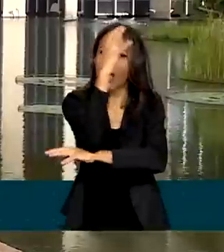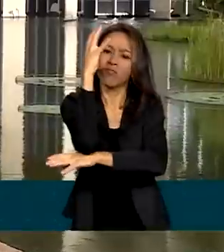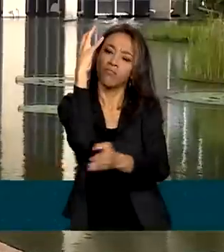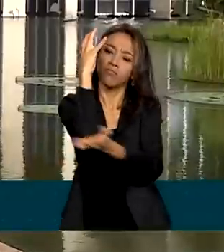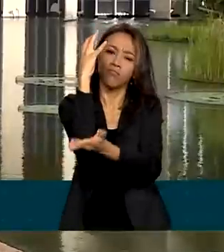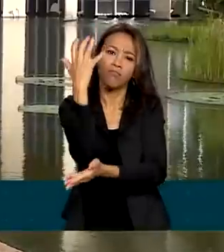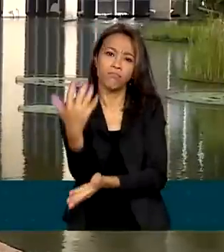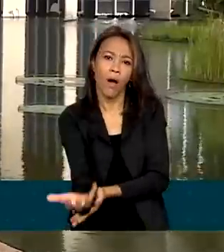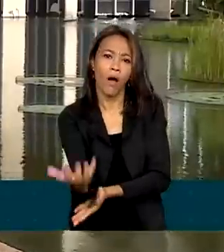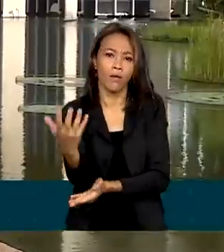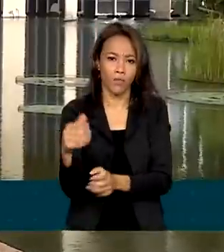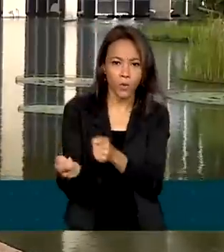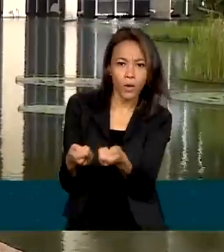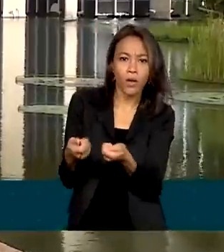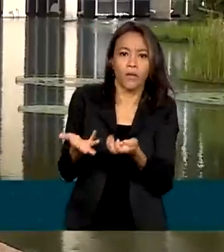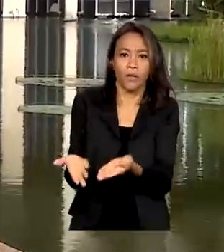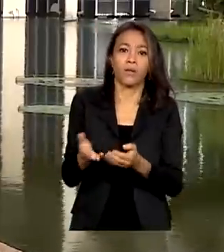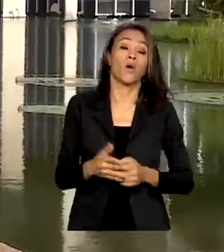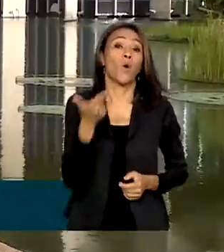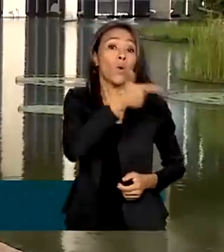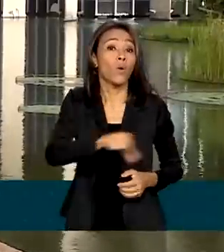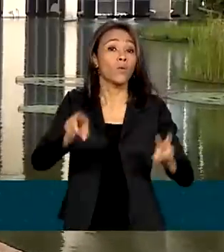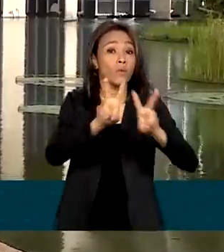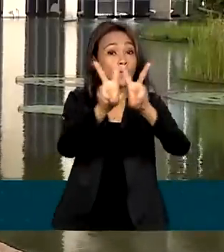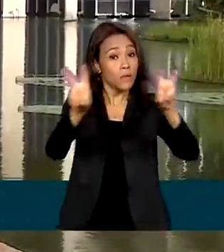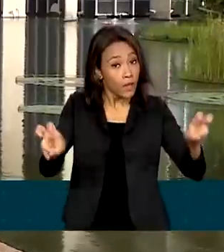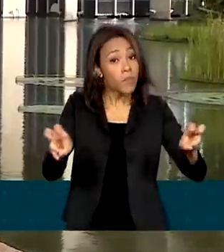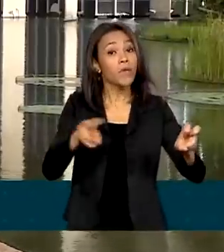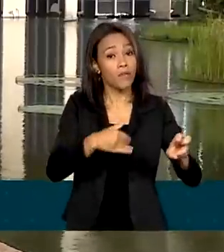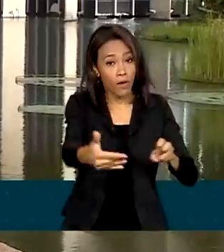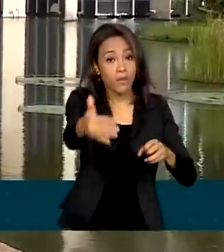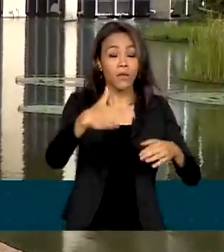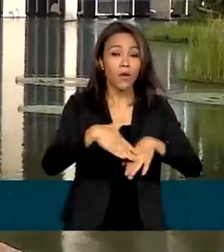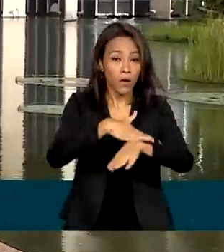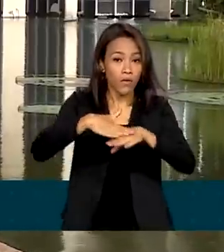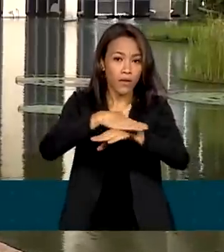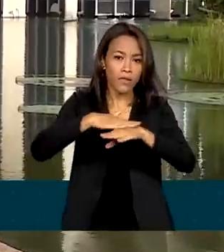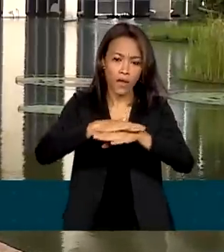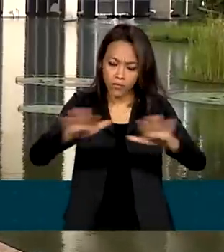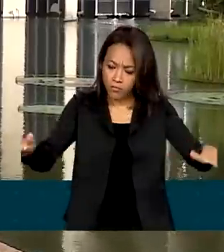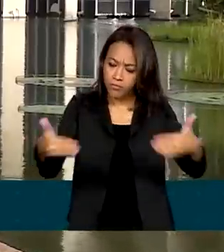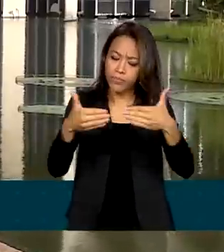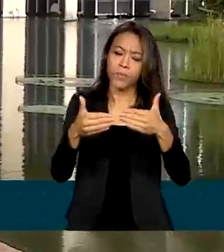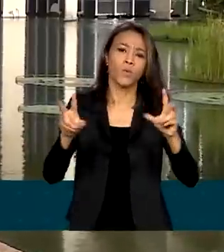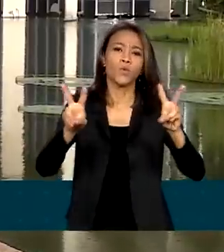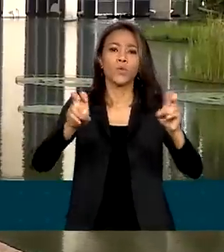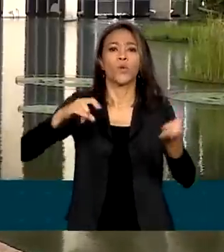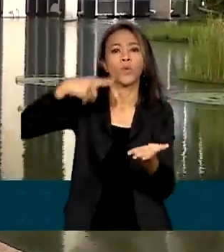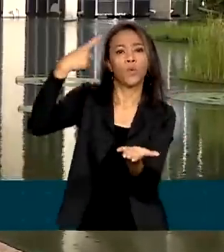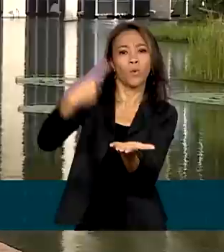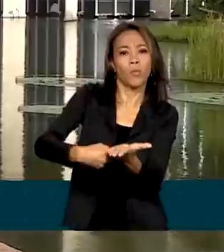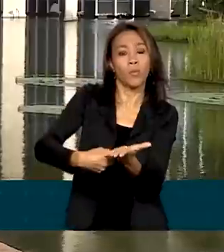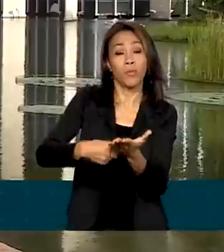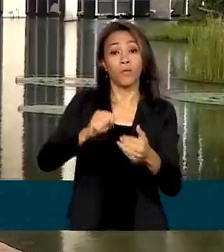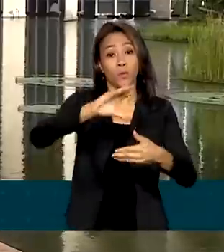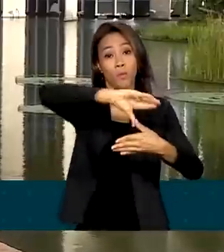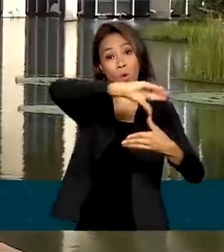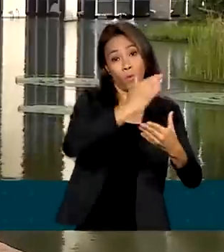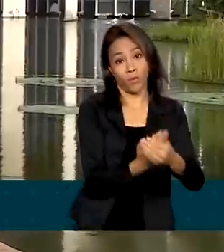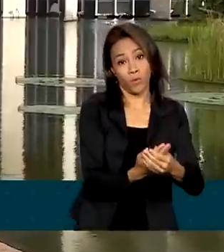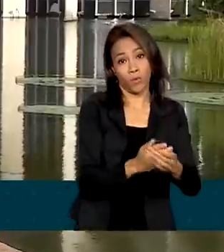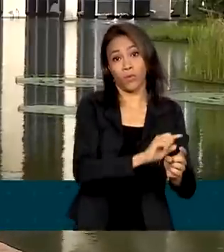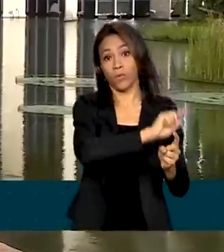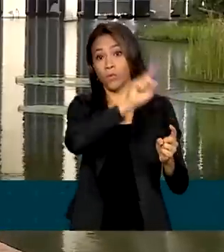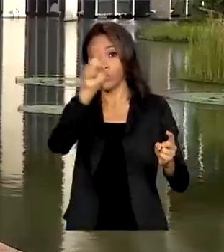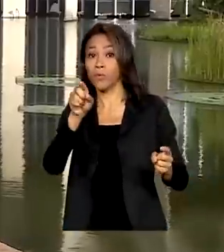Outro assunto que deve ser tratado pelas autoridades é a negociação de um acordo entre o Mercosul e a